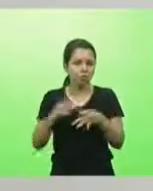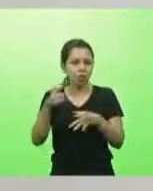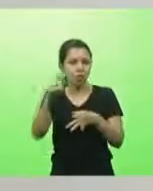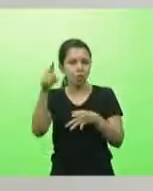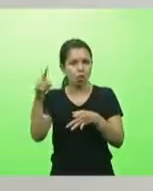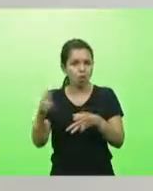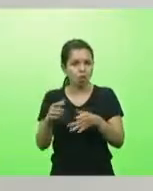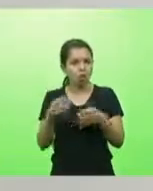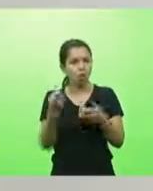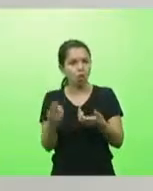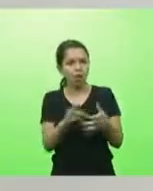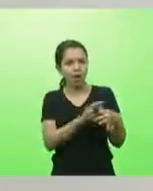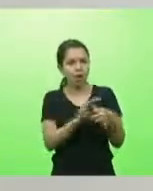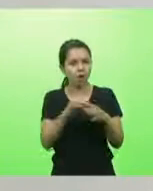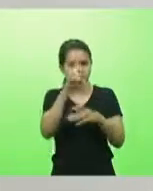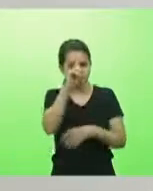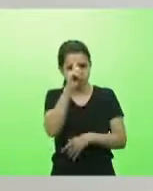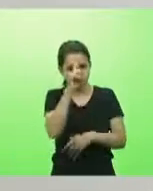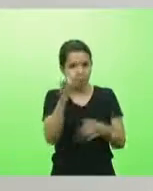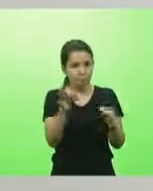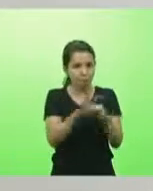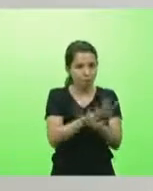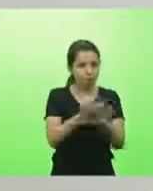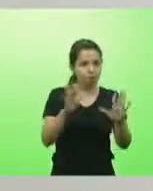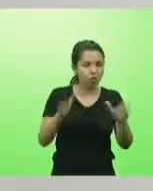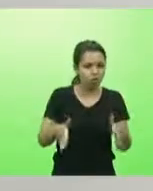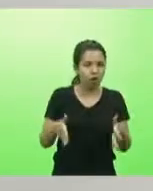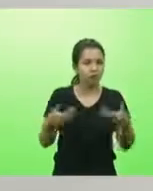rede hospitalar que está pronta, deputado Lima.